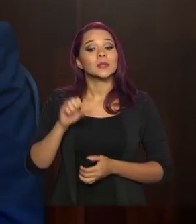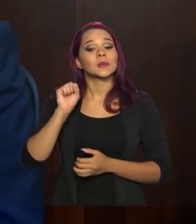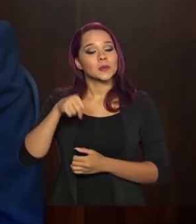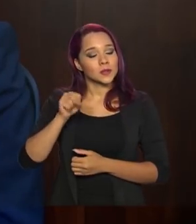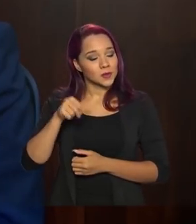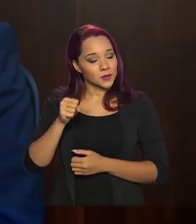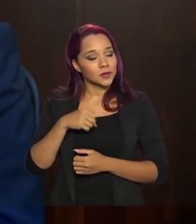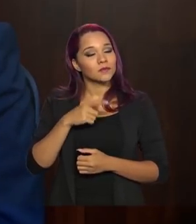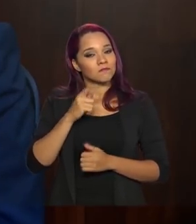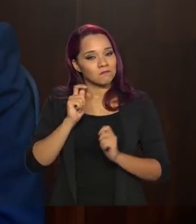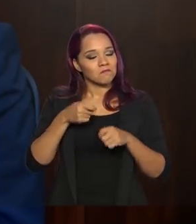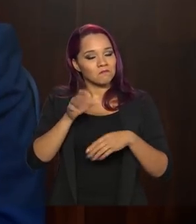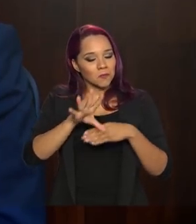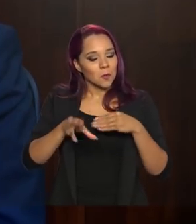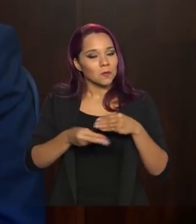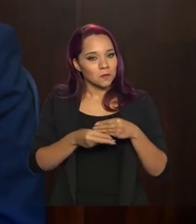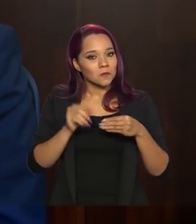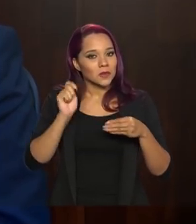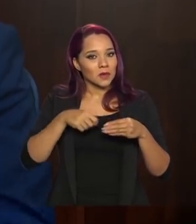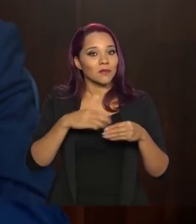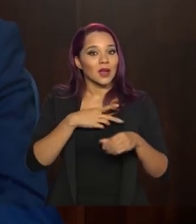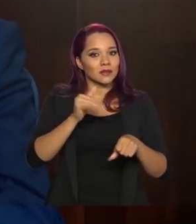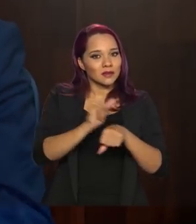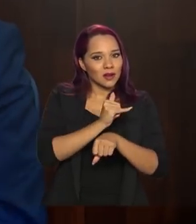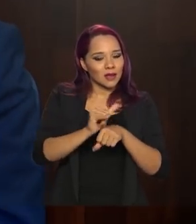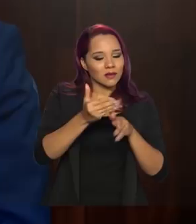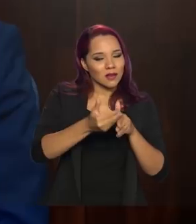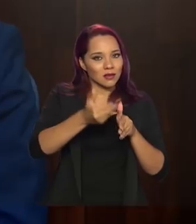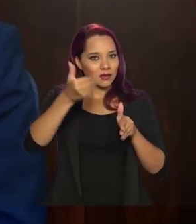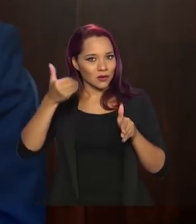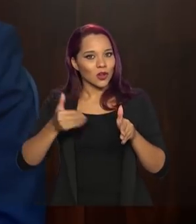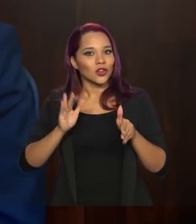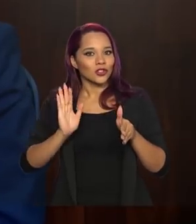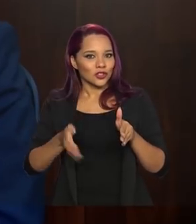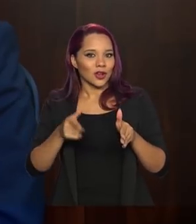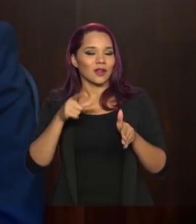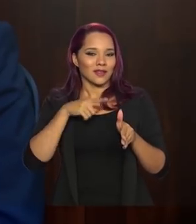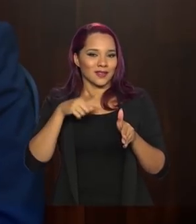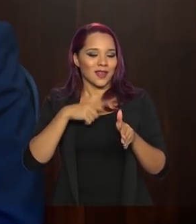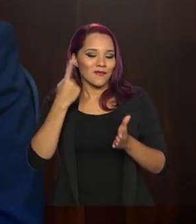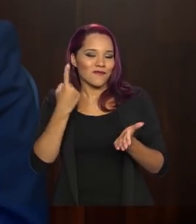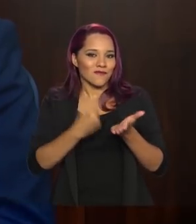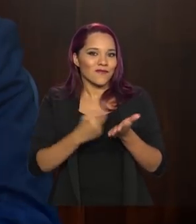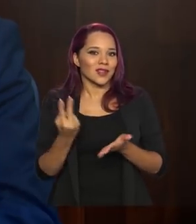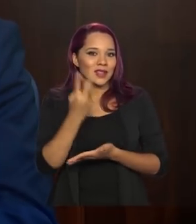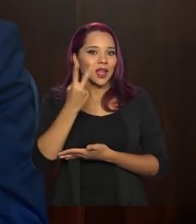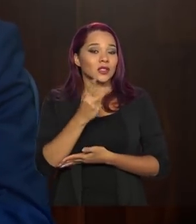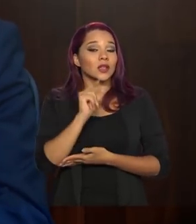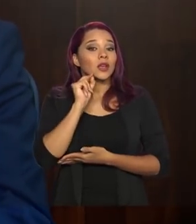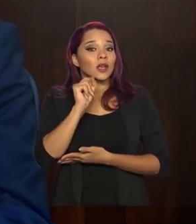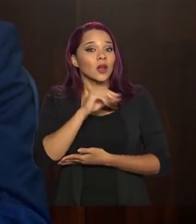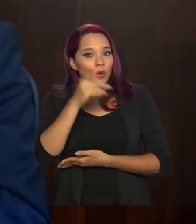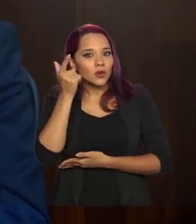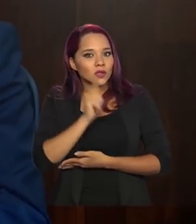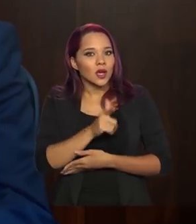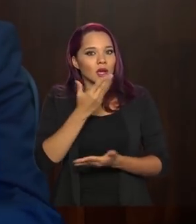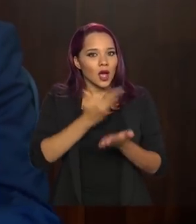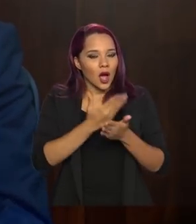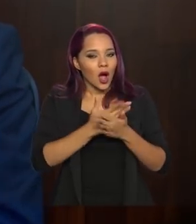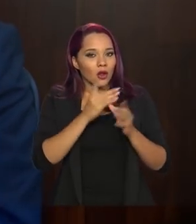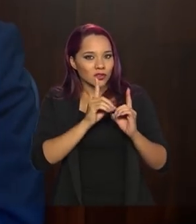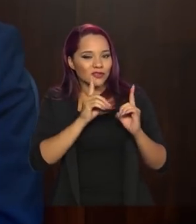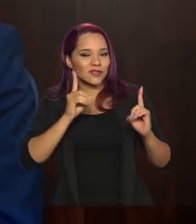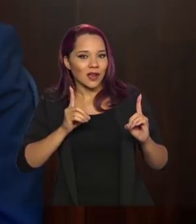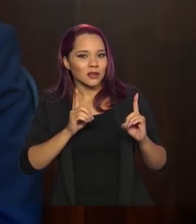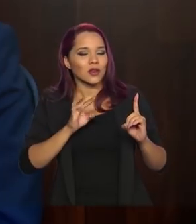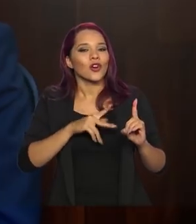Daí, as medidas anteriores já deram equivalência. Quem está conseguindo ter aula à distância